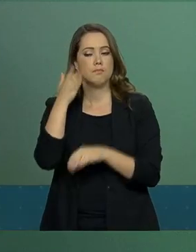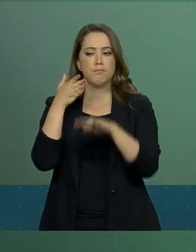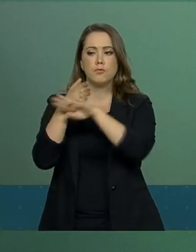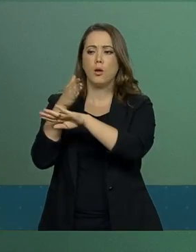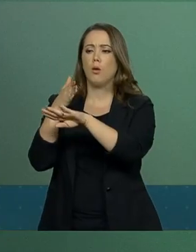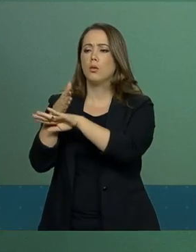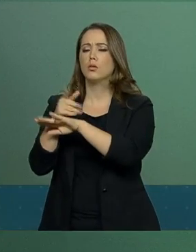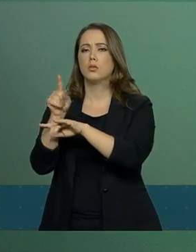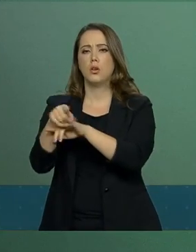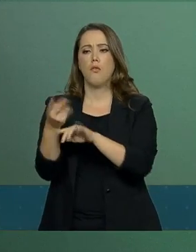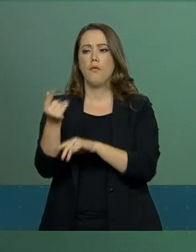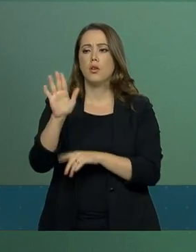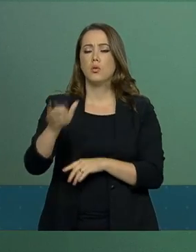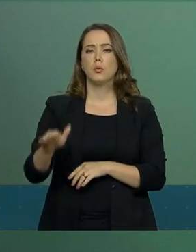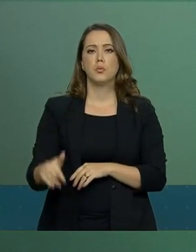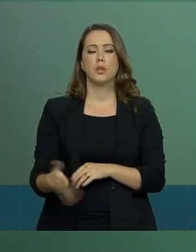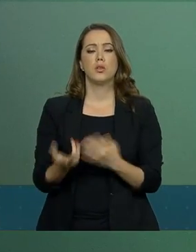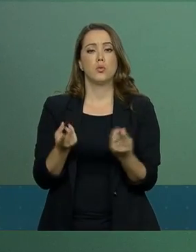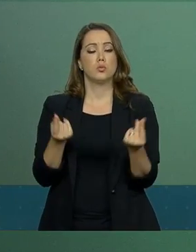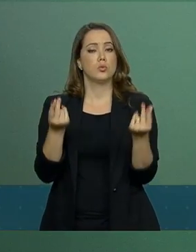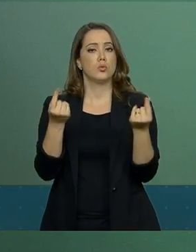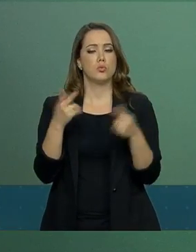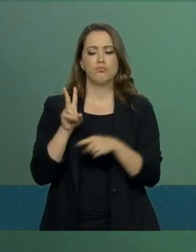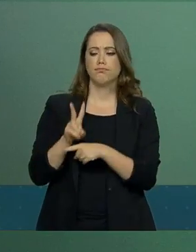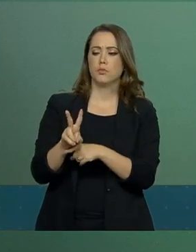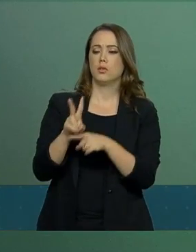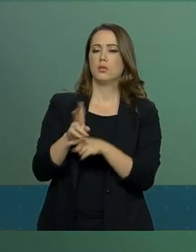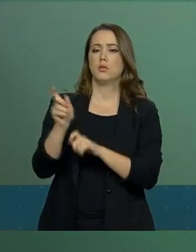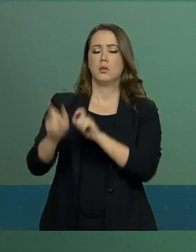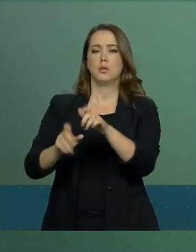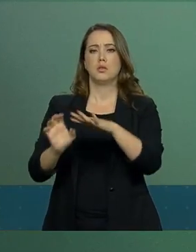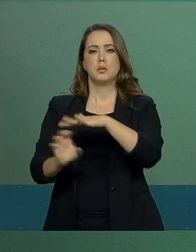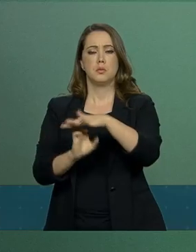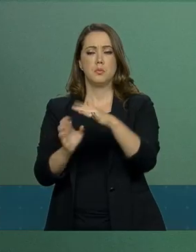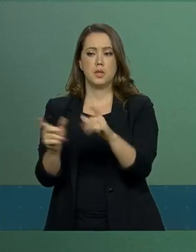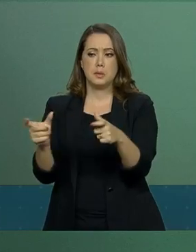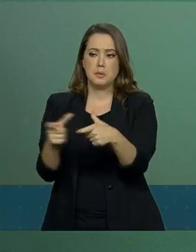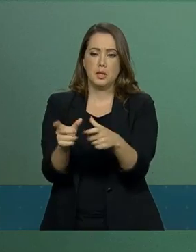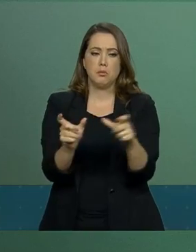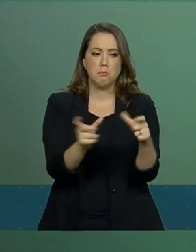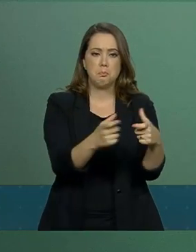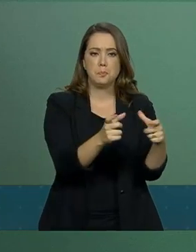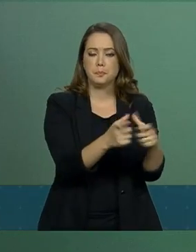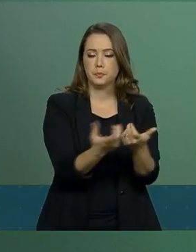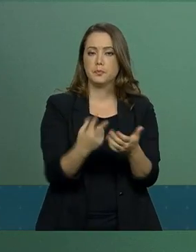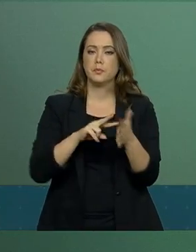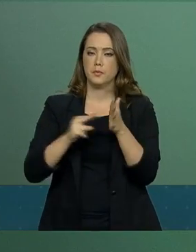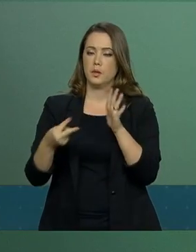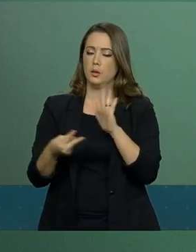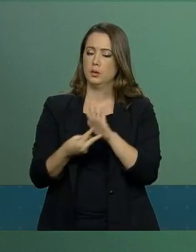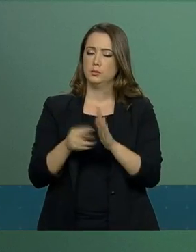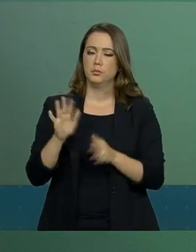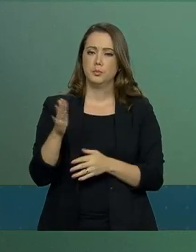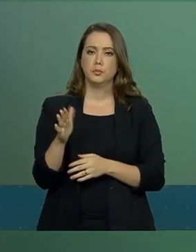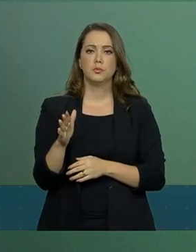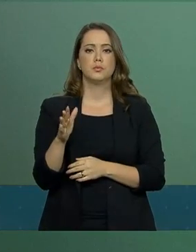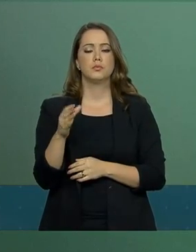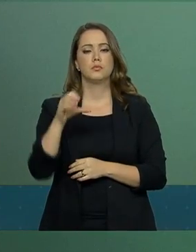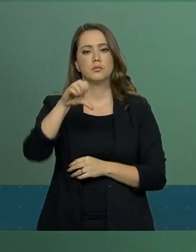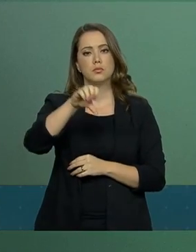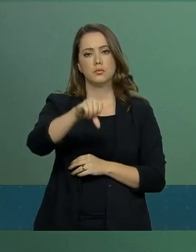e baratear o custo de financiamento aos pequenos negócios, que representam cerca de